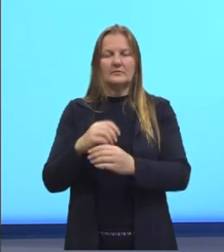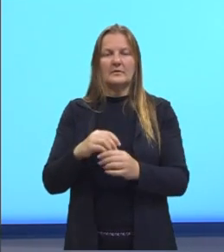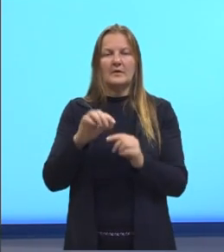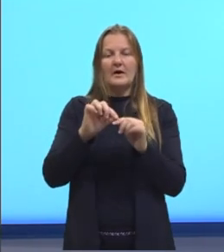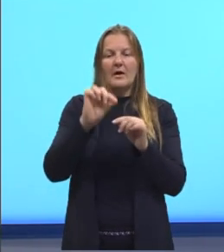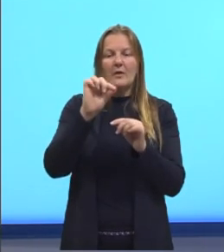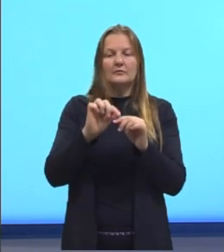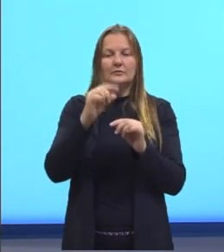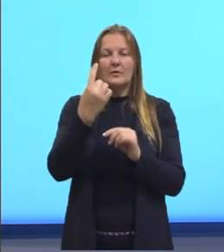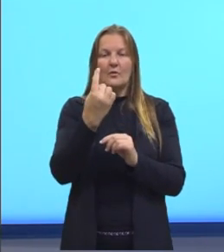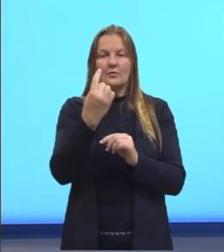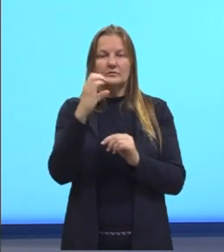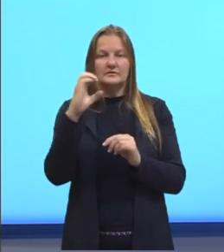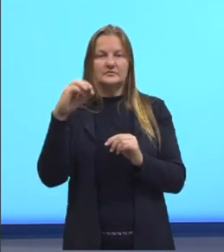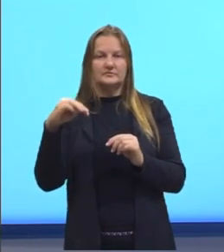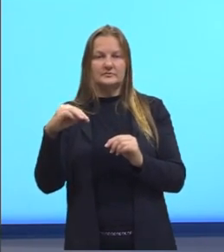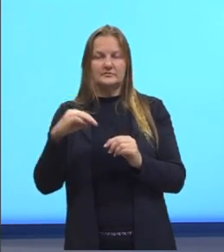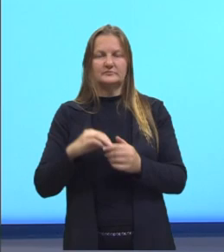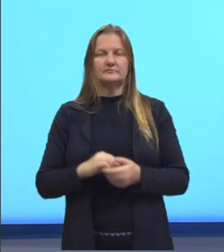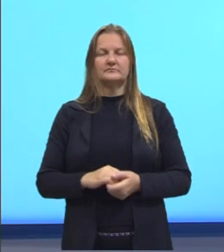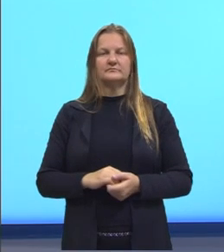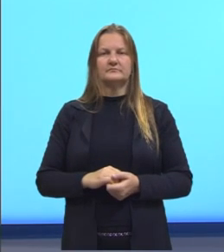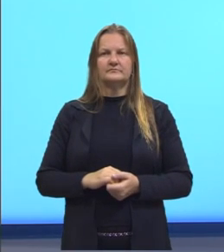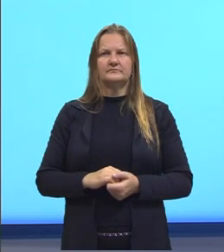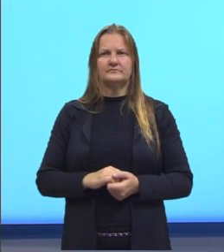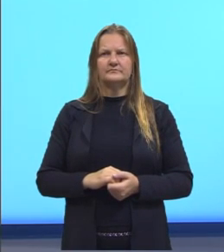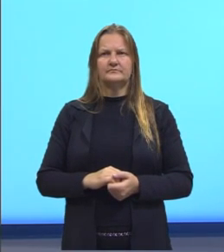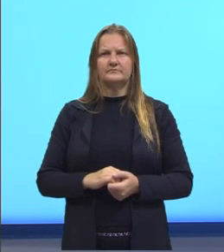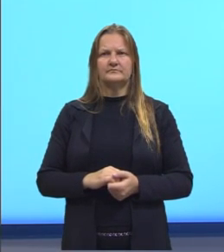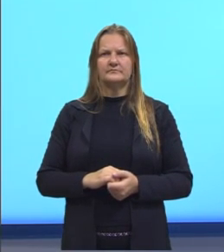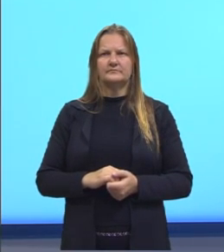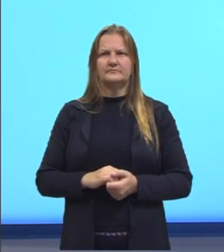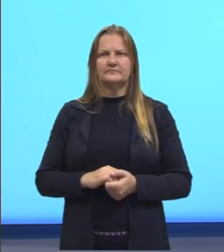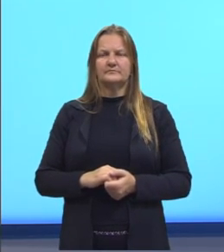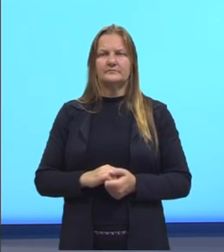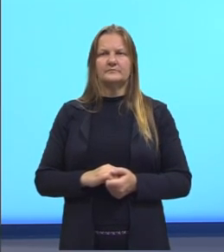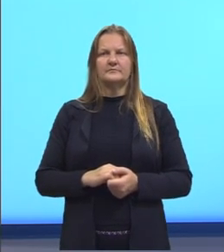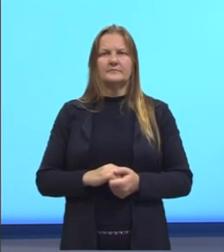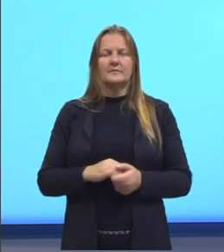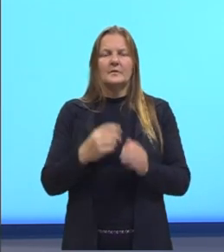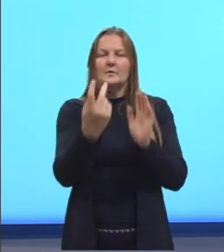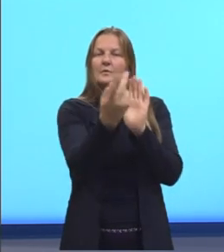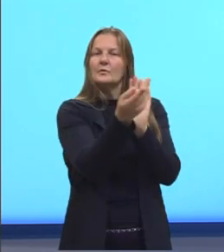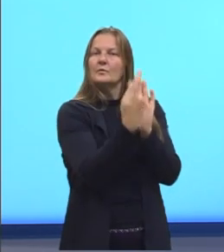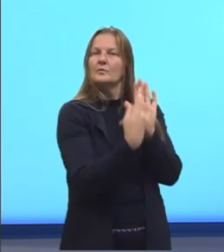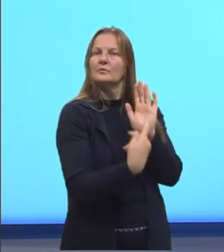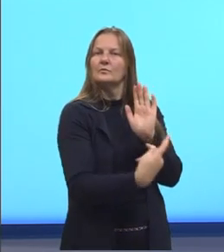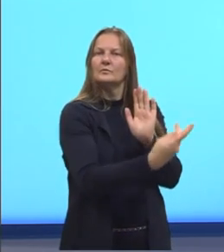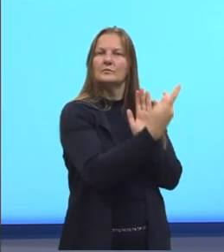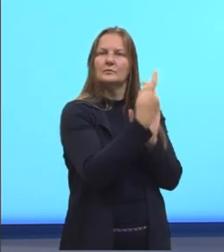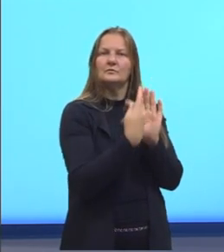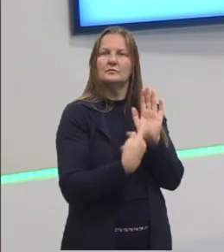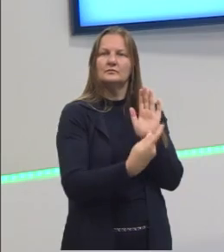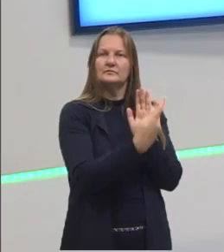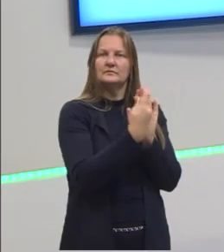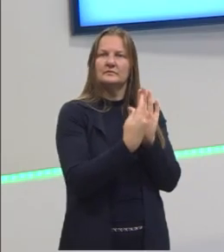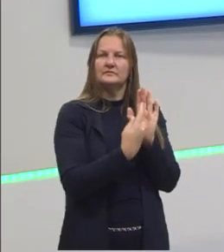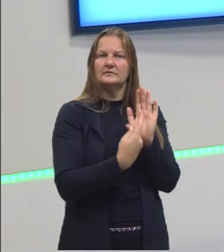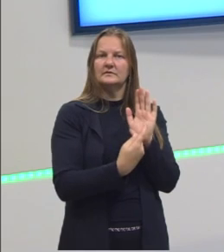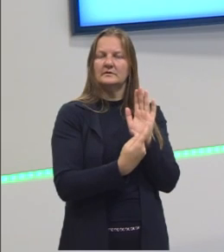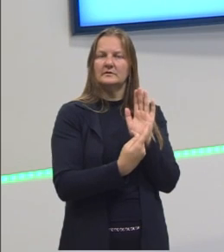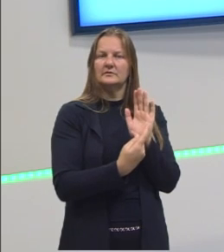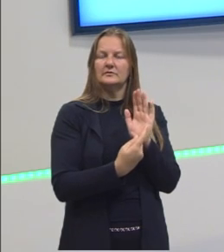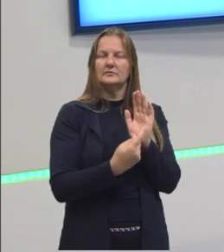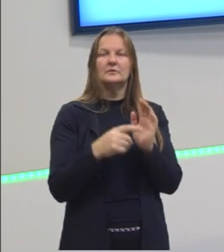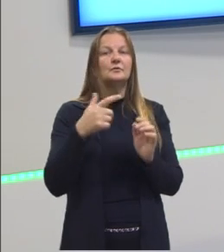altura seria de 1 centímetro Aqui eu destaco para vocês o desenho ele não está representado ali na